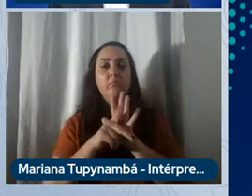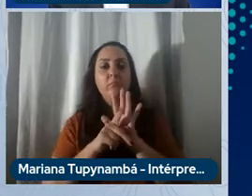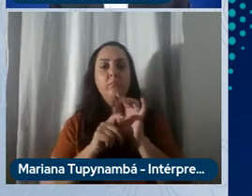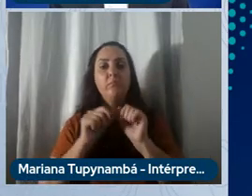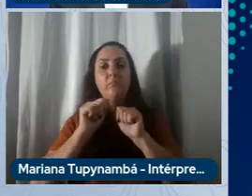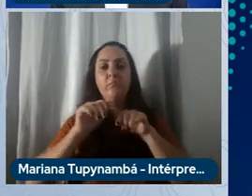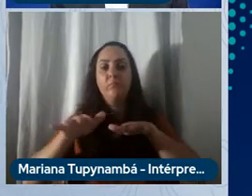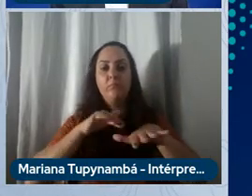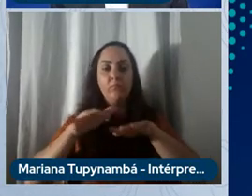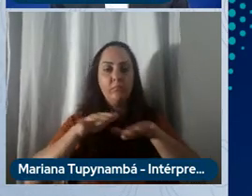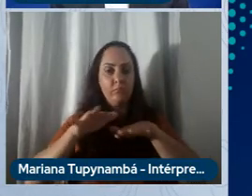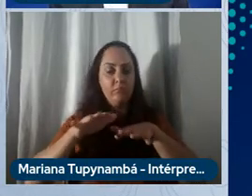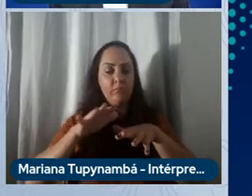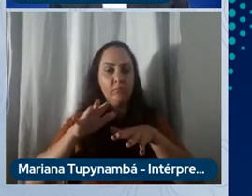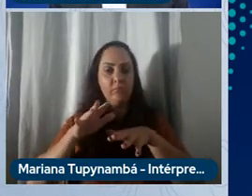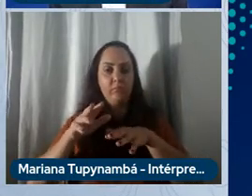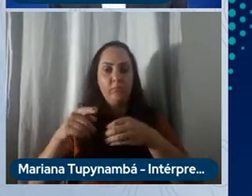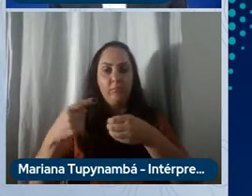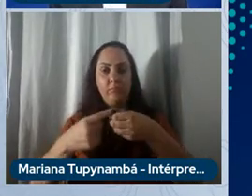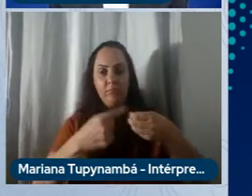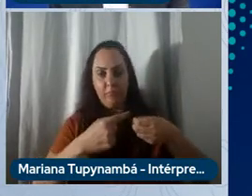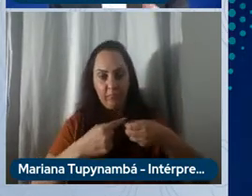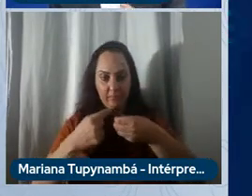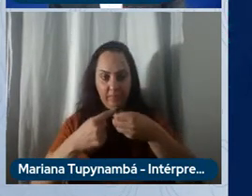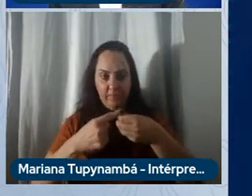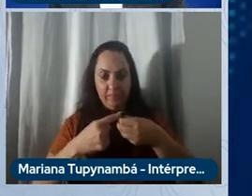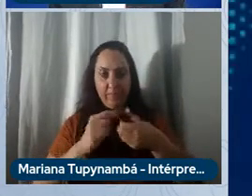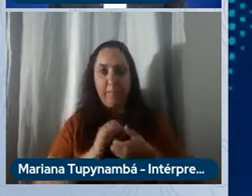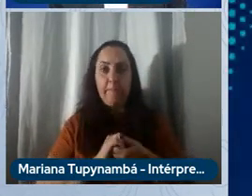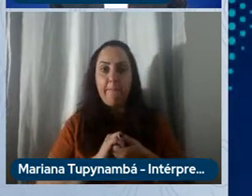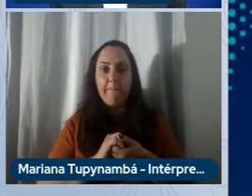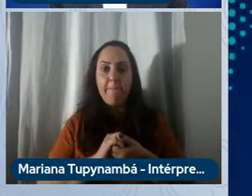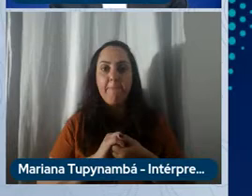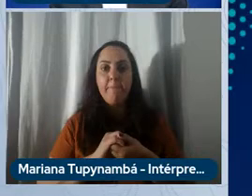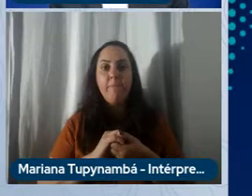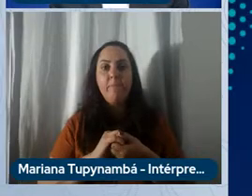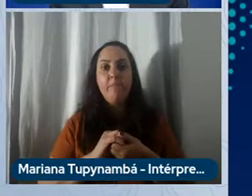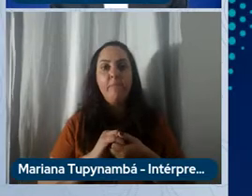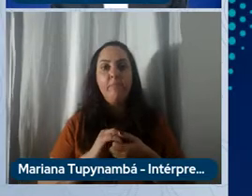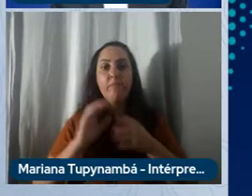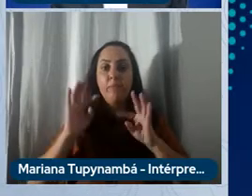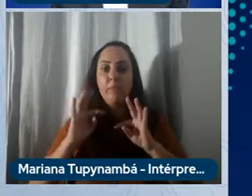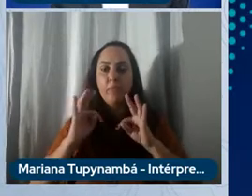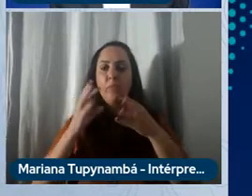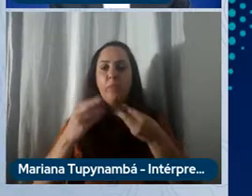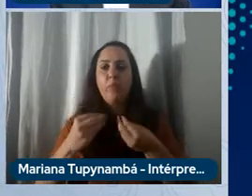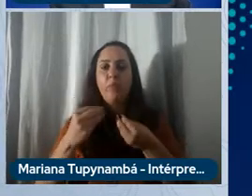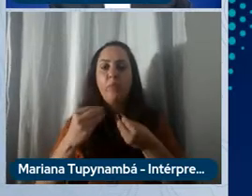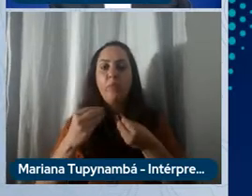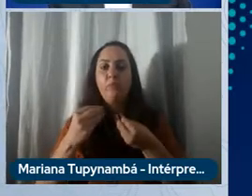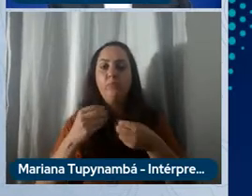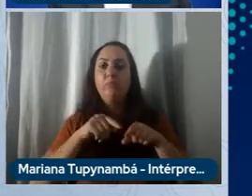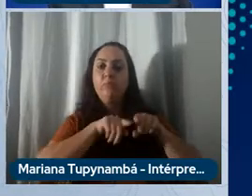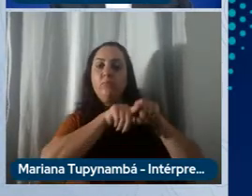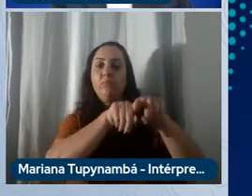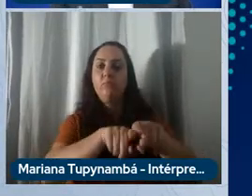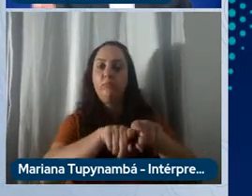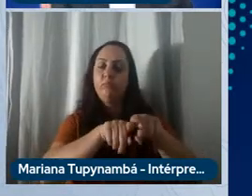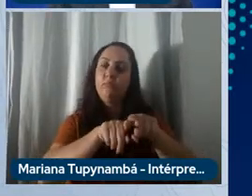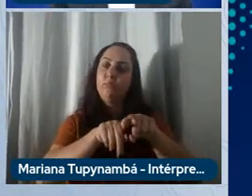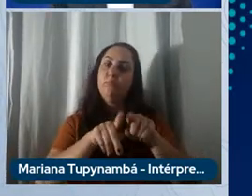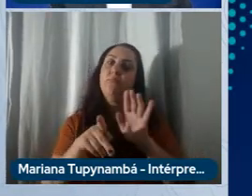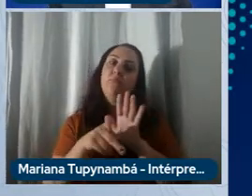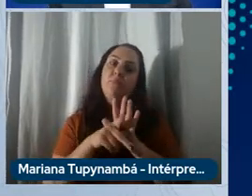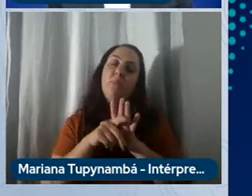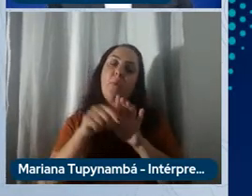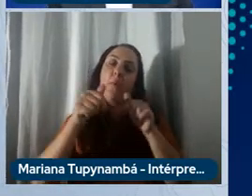urbana, Free to Move, Flua e Lysis. Não todas as marcas são parte do nosso negócio na América Latina. Na